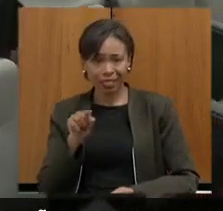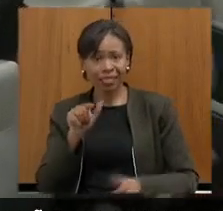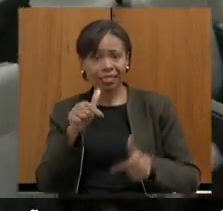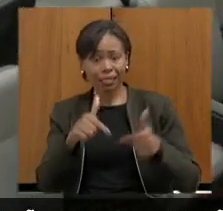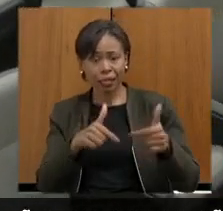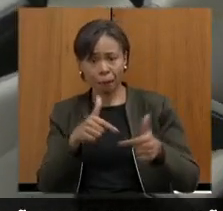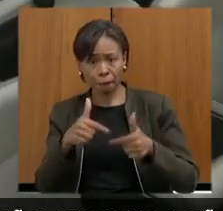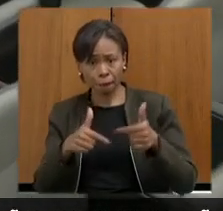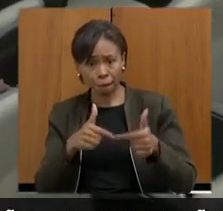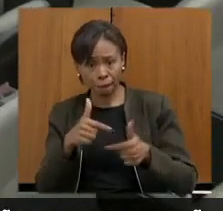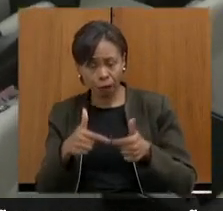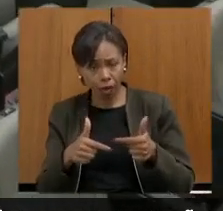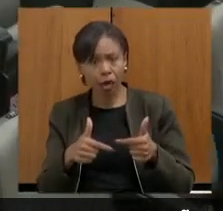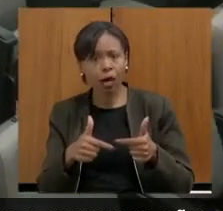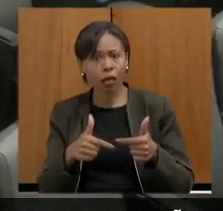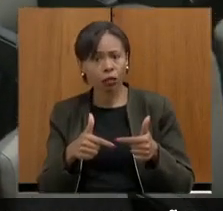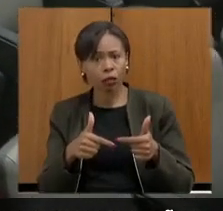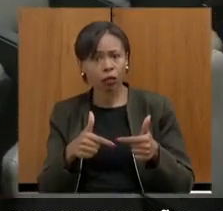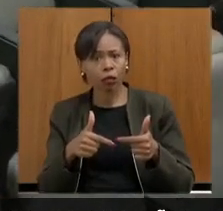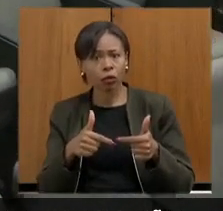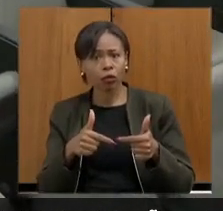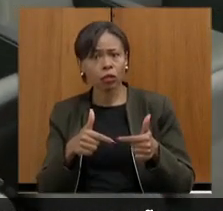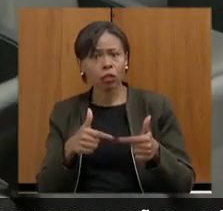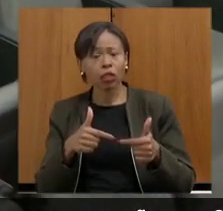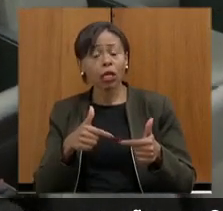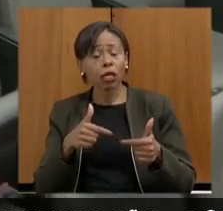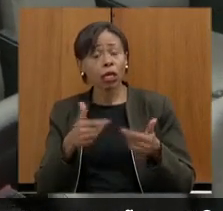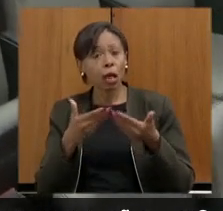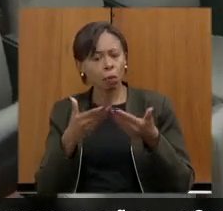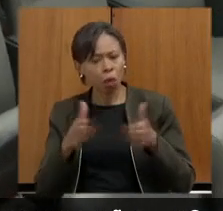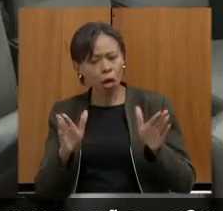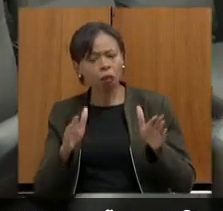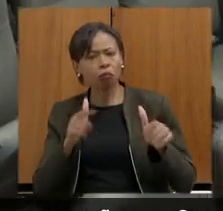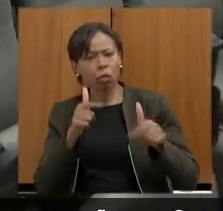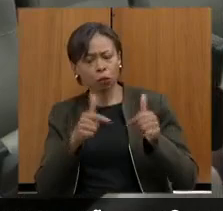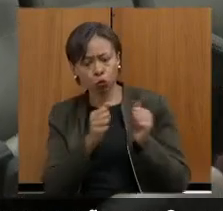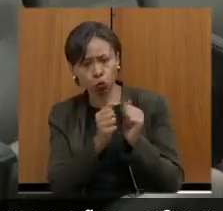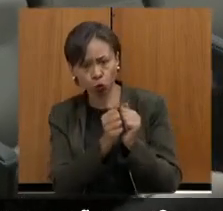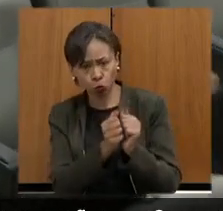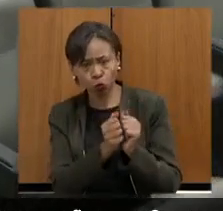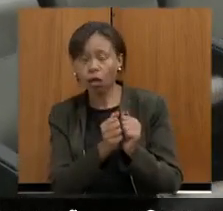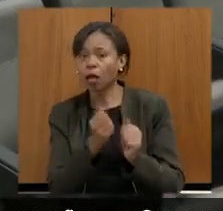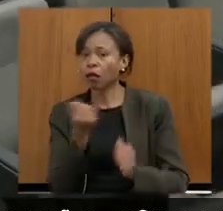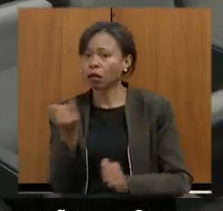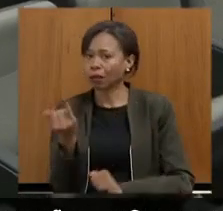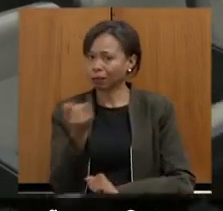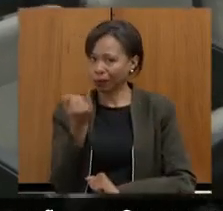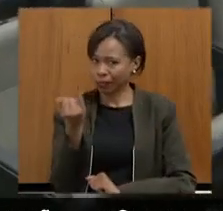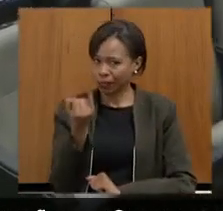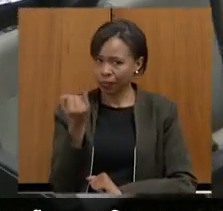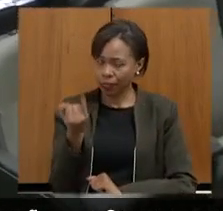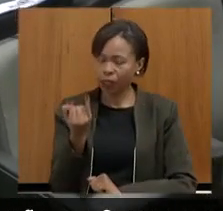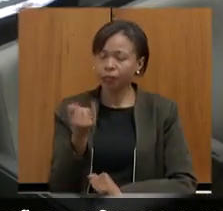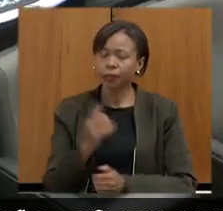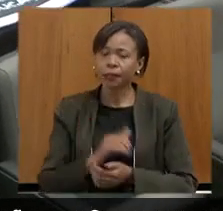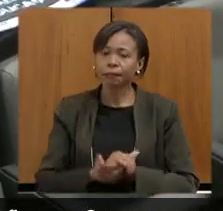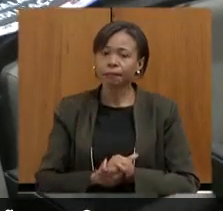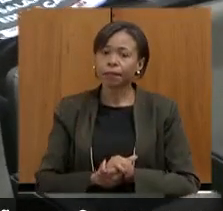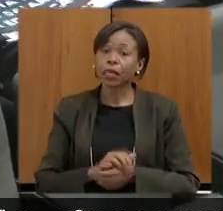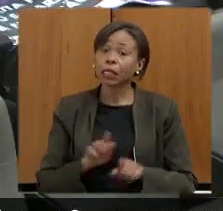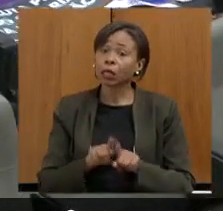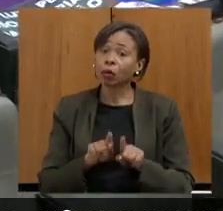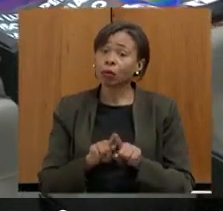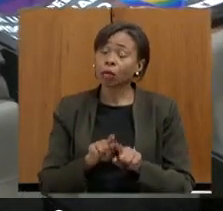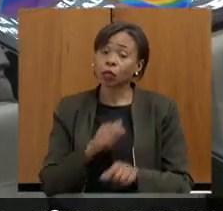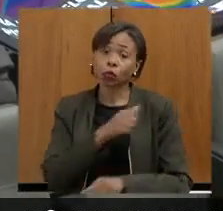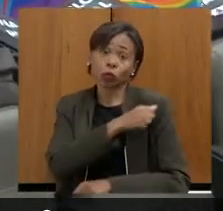abertura que a gente tem tido para trabalhar junto com vocês tem sido fundamental na conduta do mandato e na importância que a gente tem com relação aos alunos